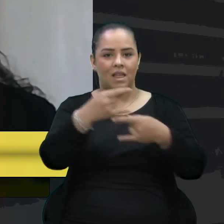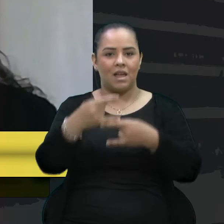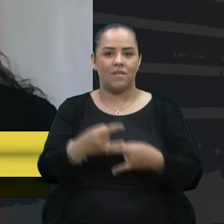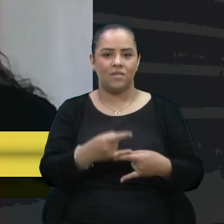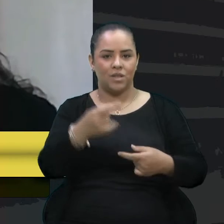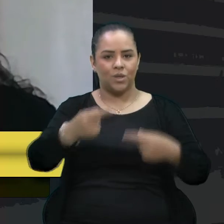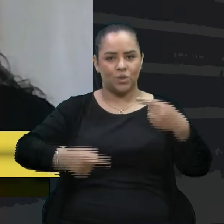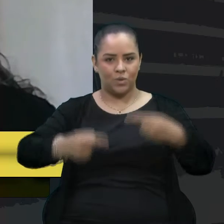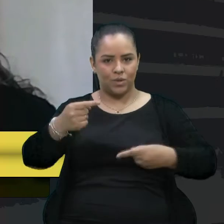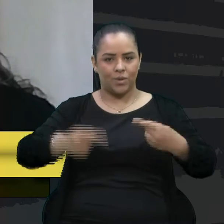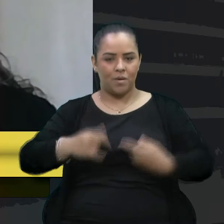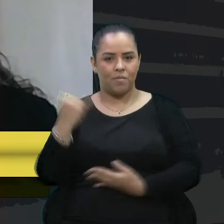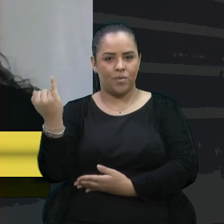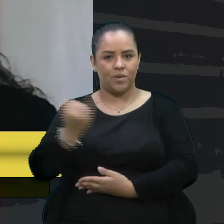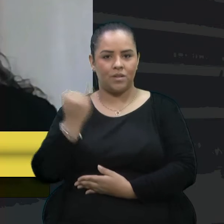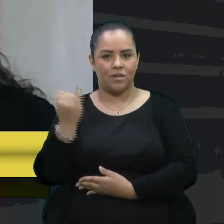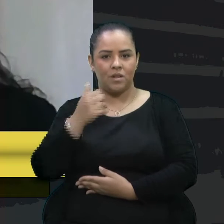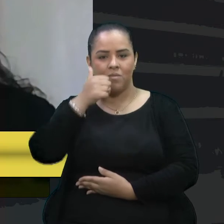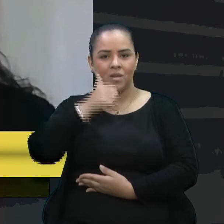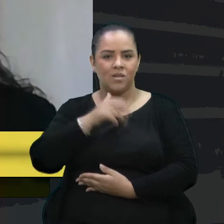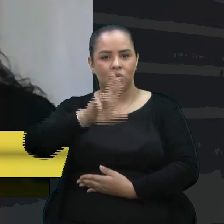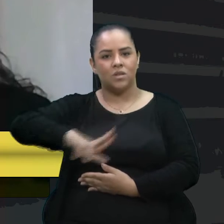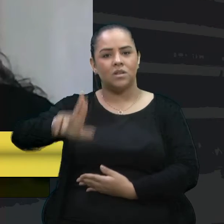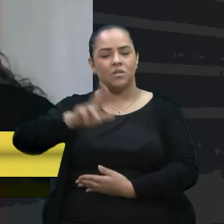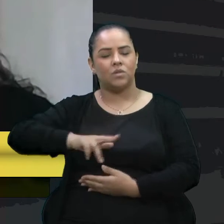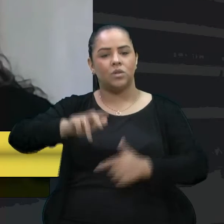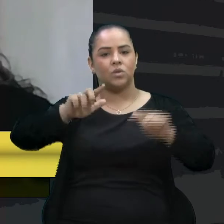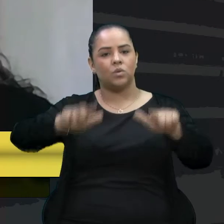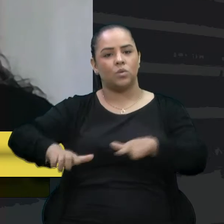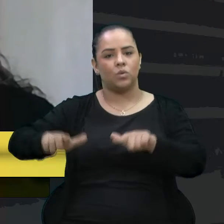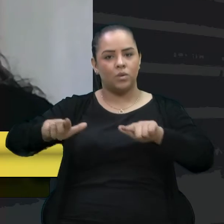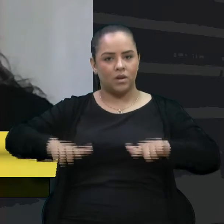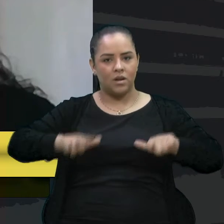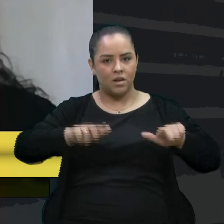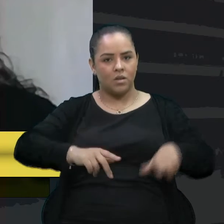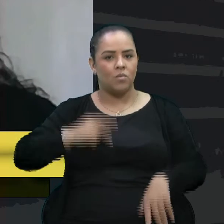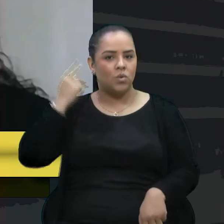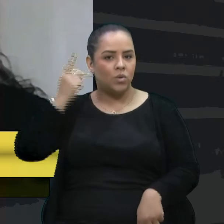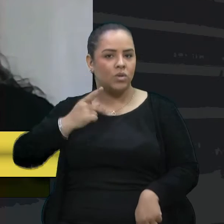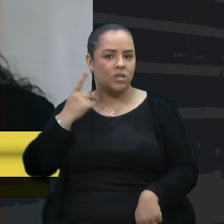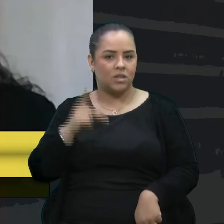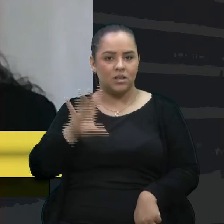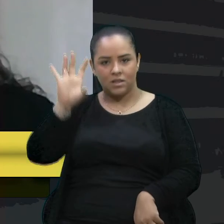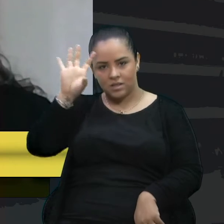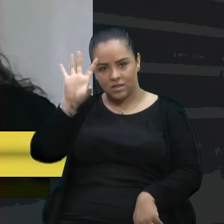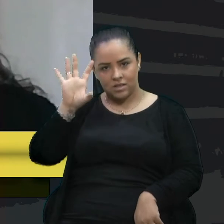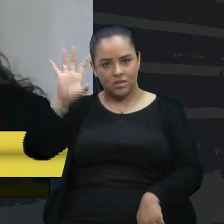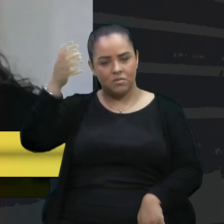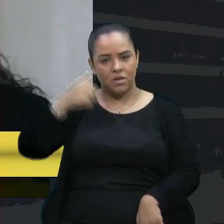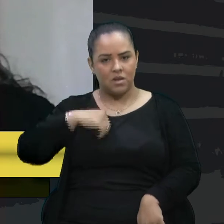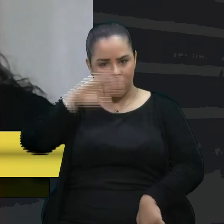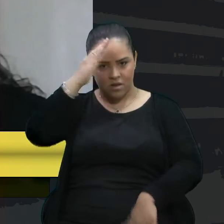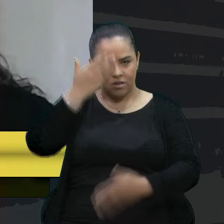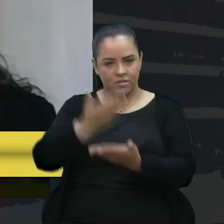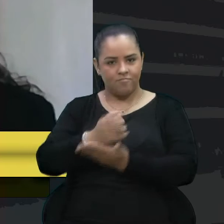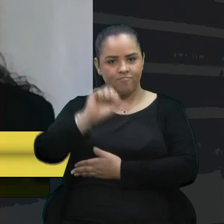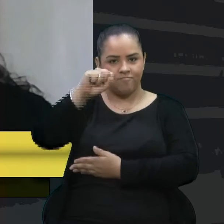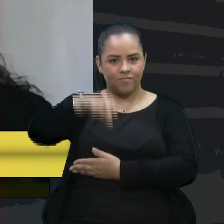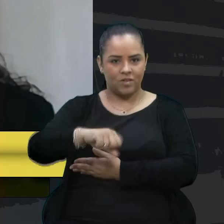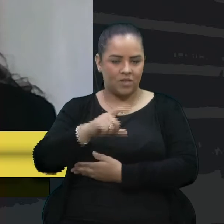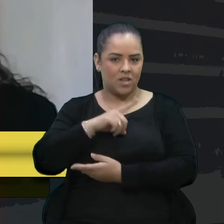sobre a importância das mulheres ocupando esses espaços políticos na tomada de decisões. E tenho certeza que vai ser um